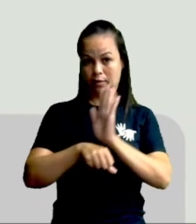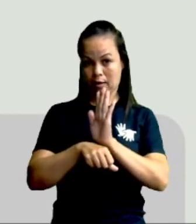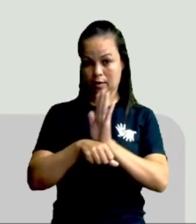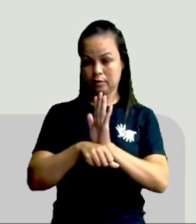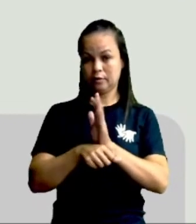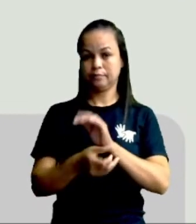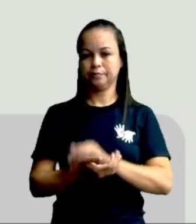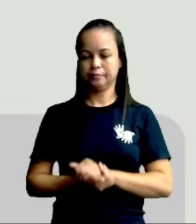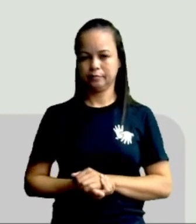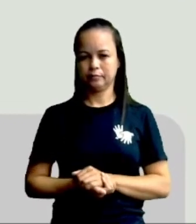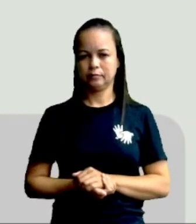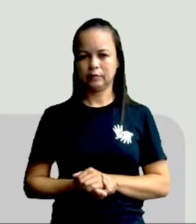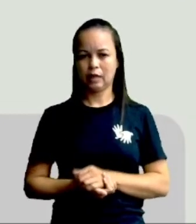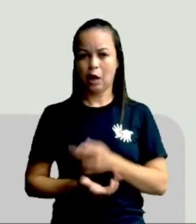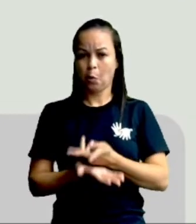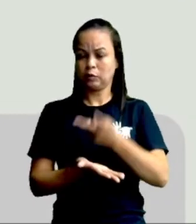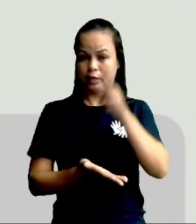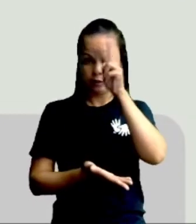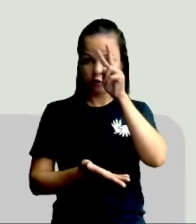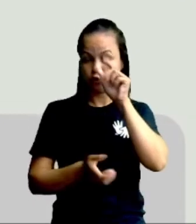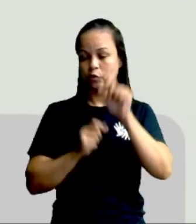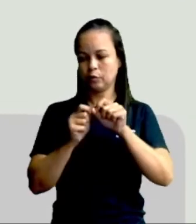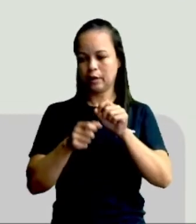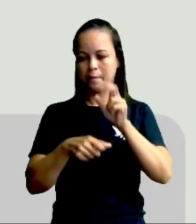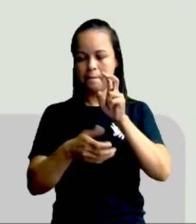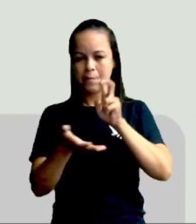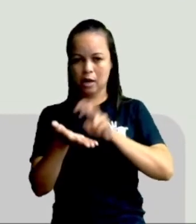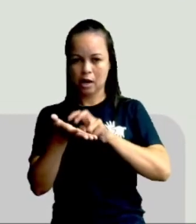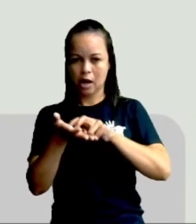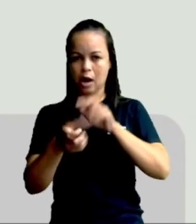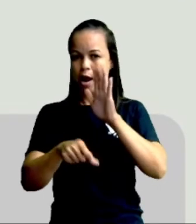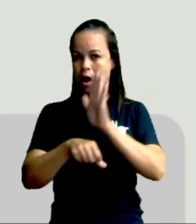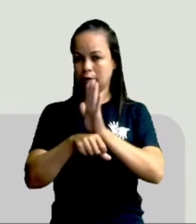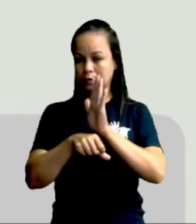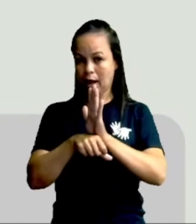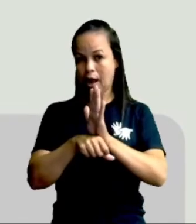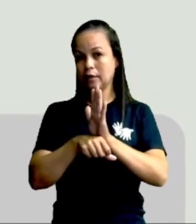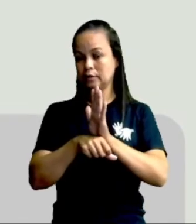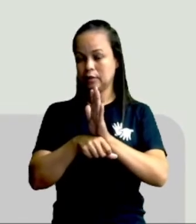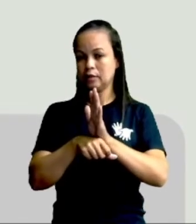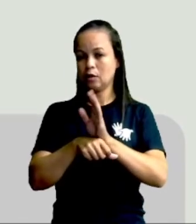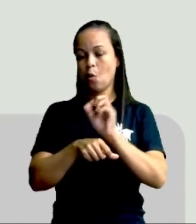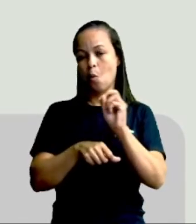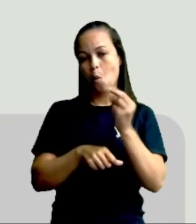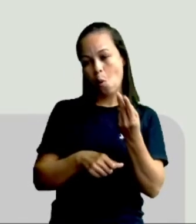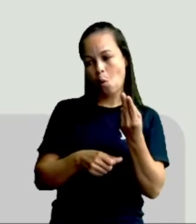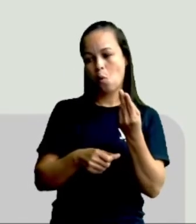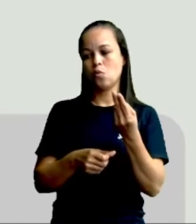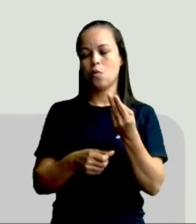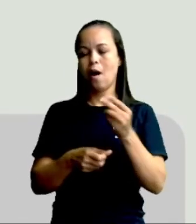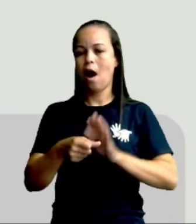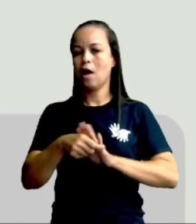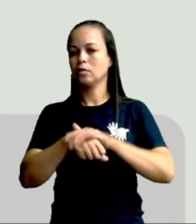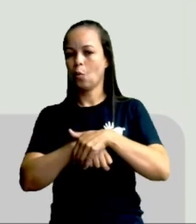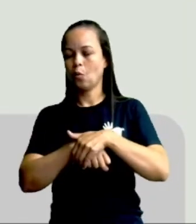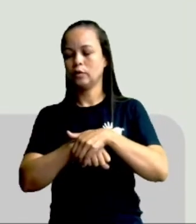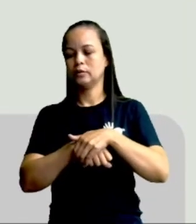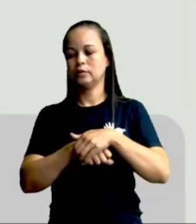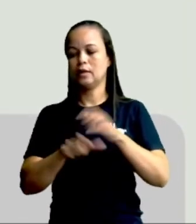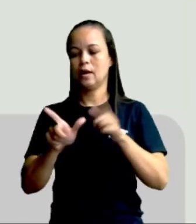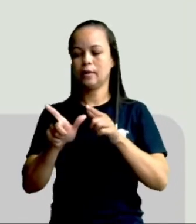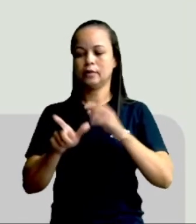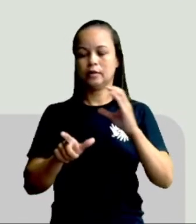tarde, ou ao meio-dia. Ou letra C, at night, à noite. Então, observa aí a